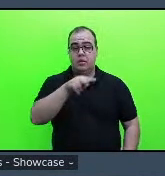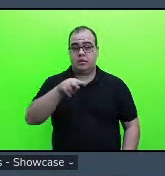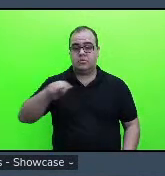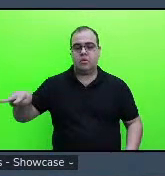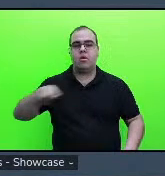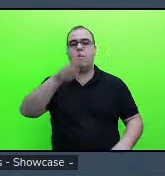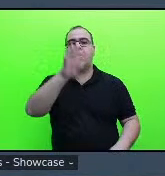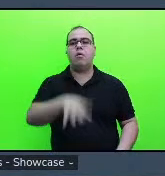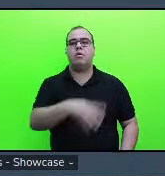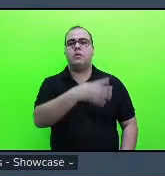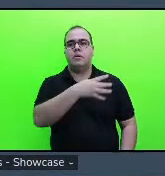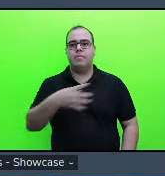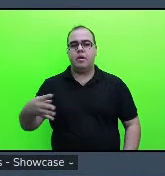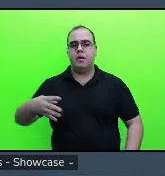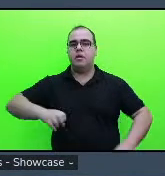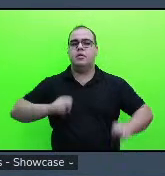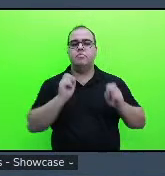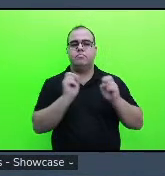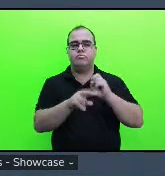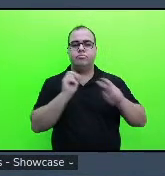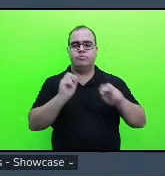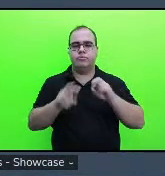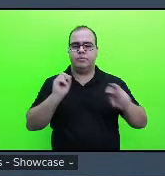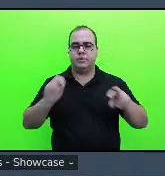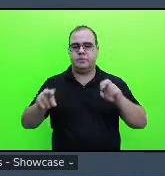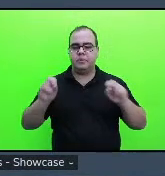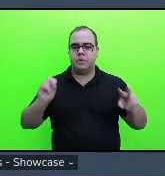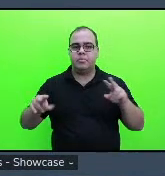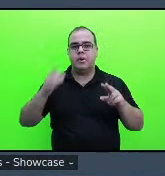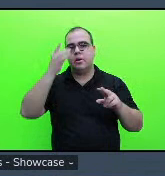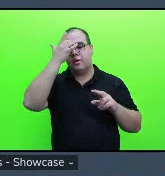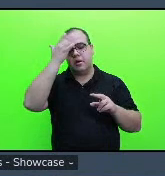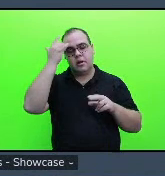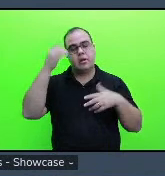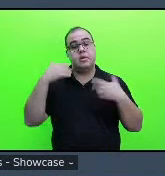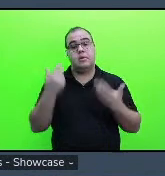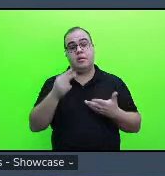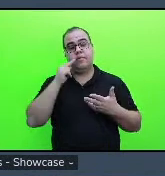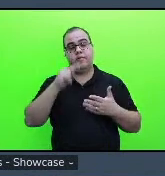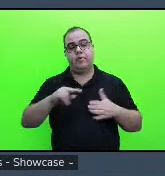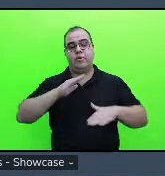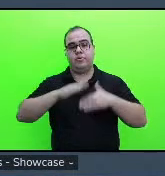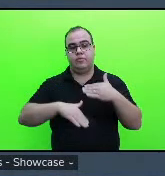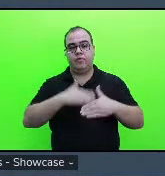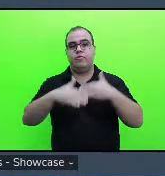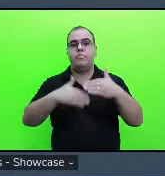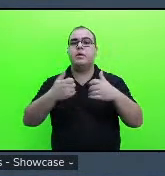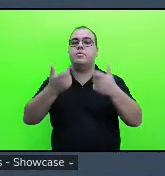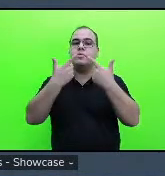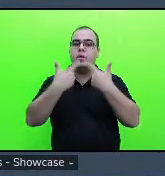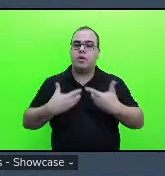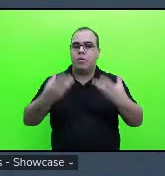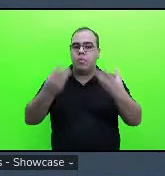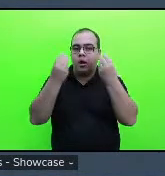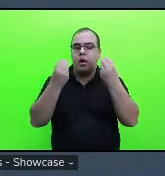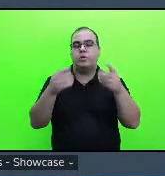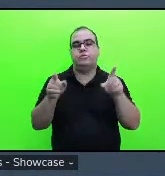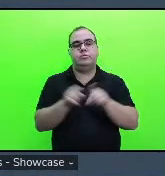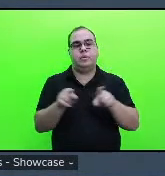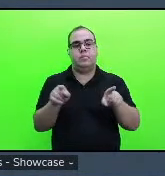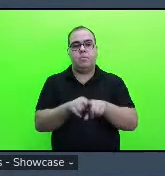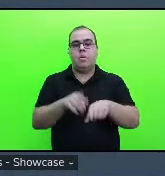conclui que a música ela auxilia sim no desenvolvimento da linguagem na coordenação auditiva na